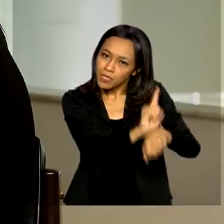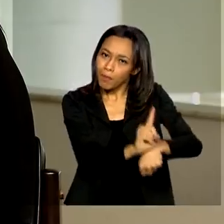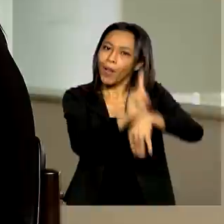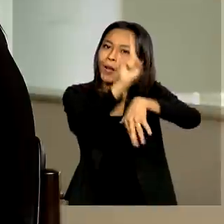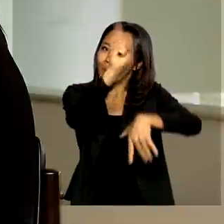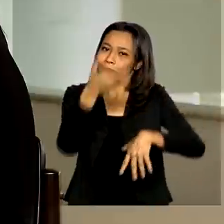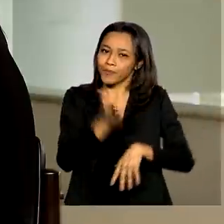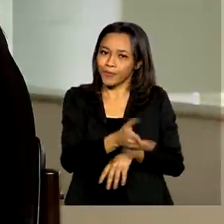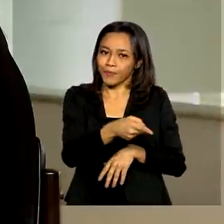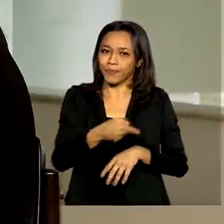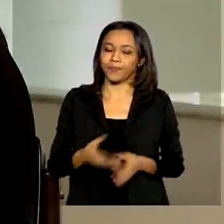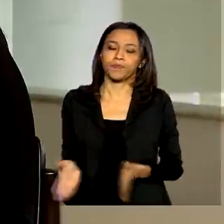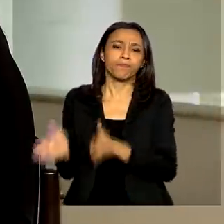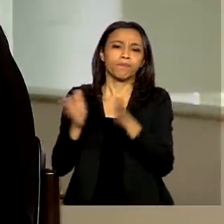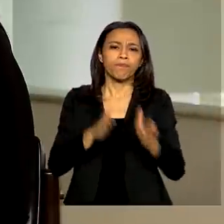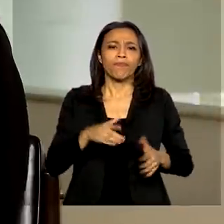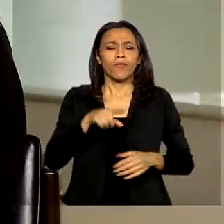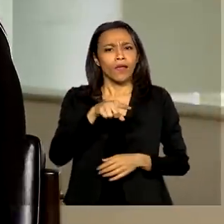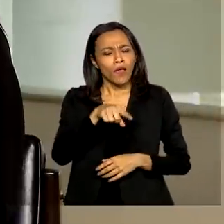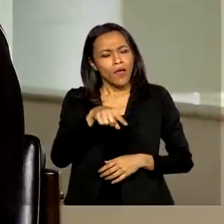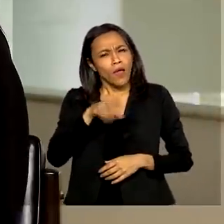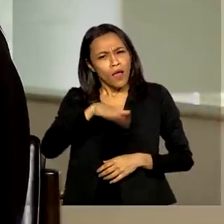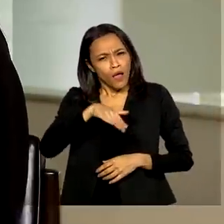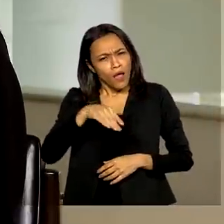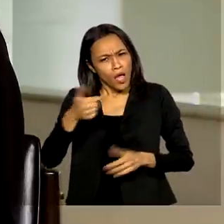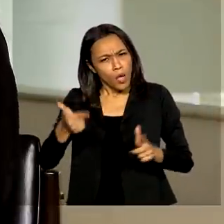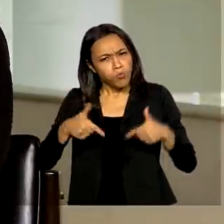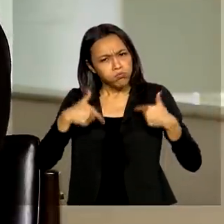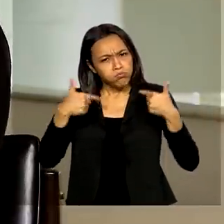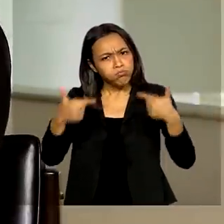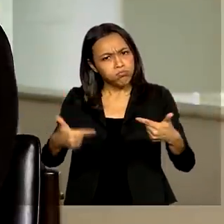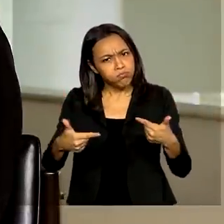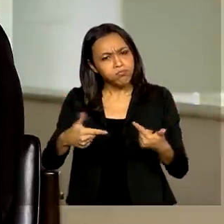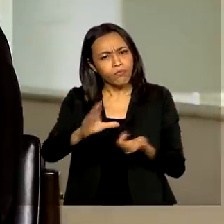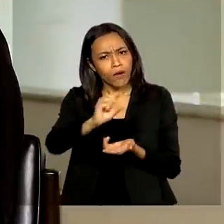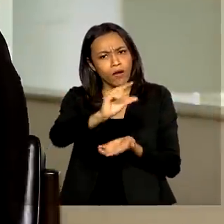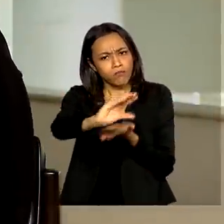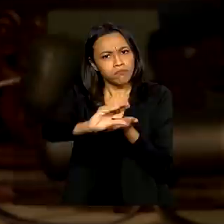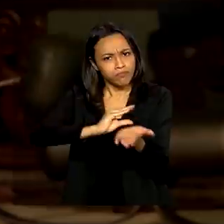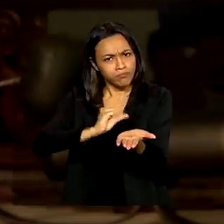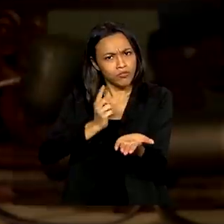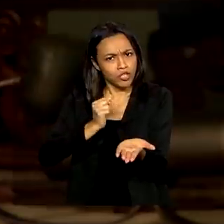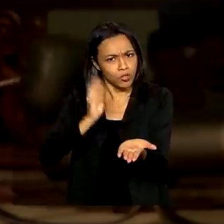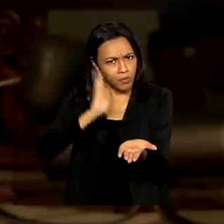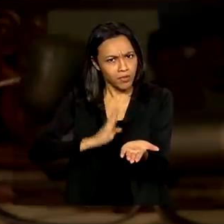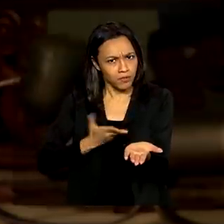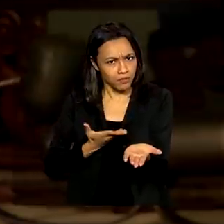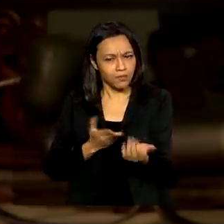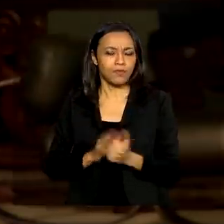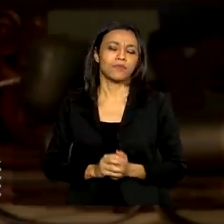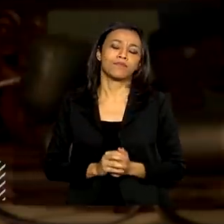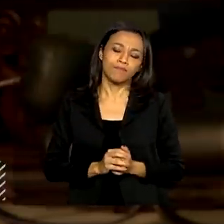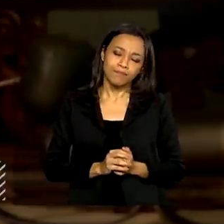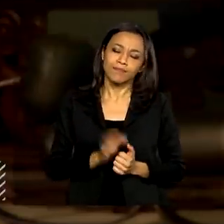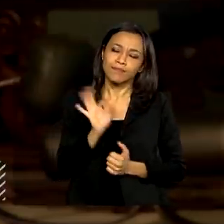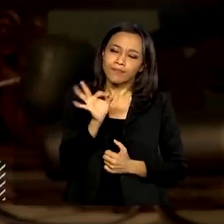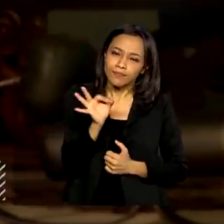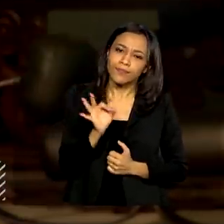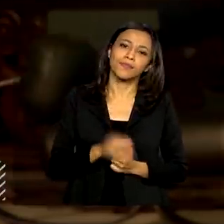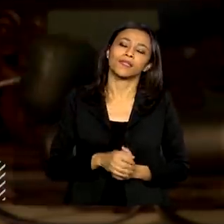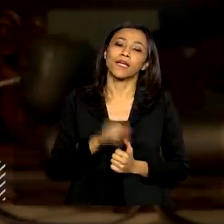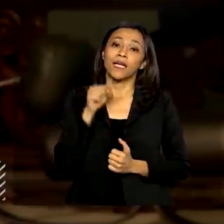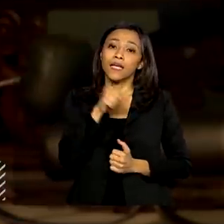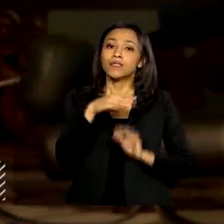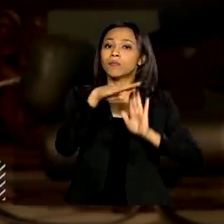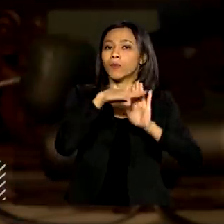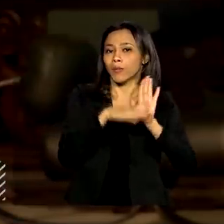decolar. Ministro, é uma ação que vai trazer investimentos para o Brasil, vai trazer dinheiro para o Brasil. Essa é a ideia, que o Programa